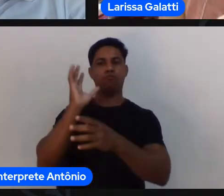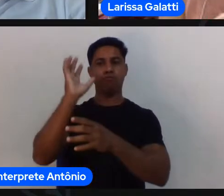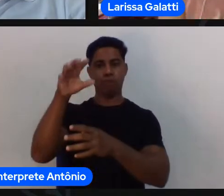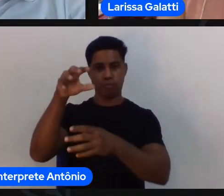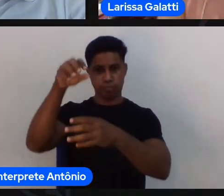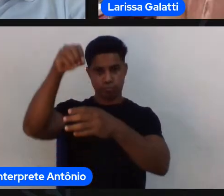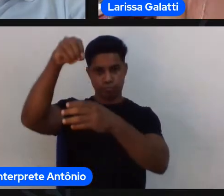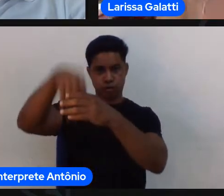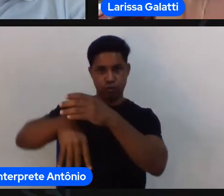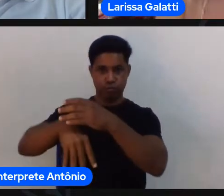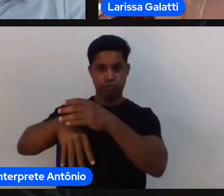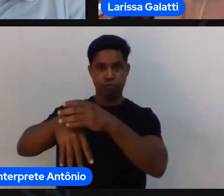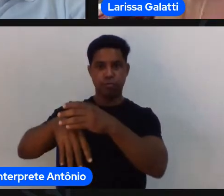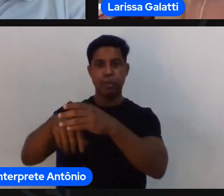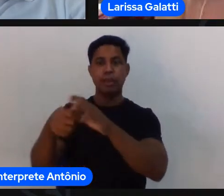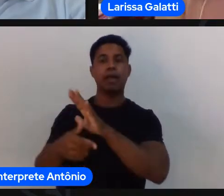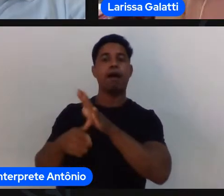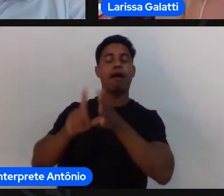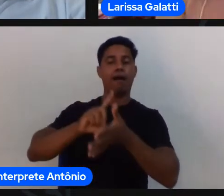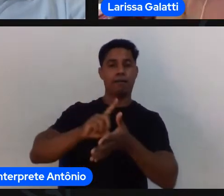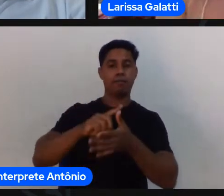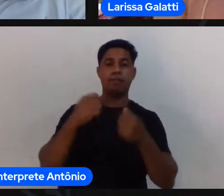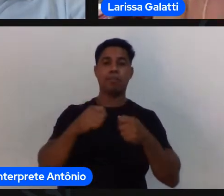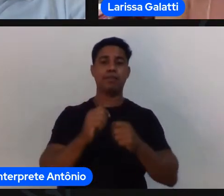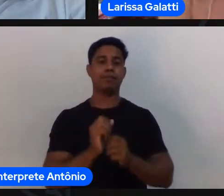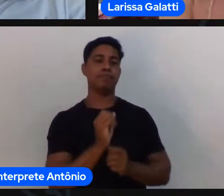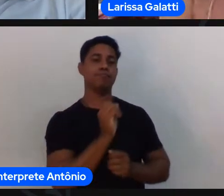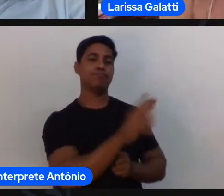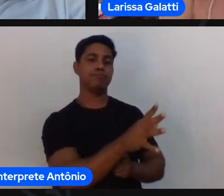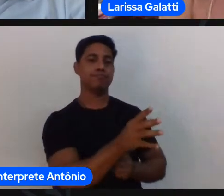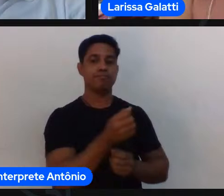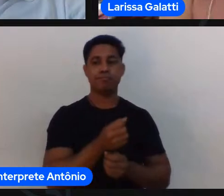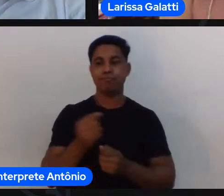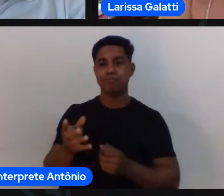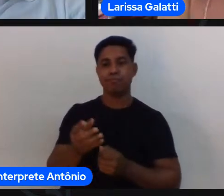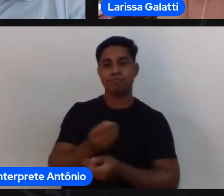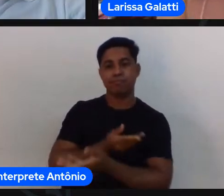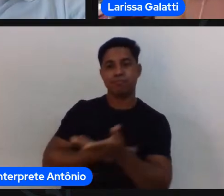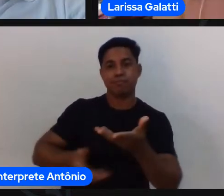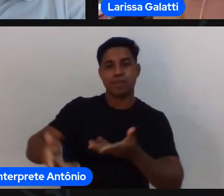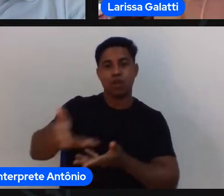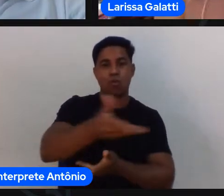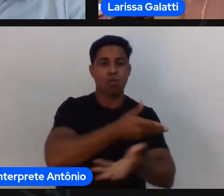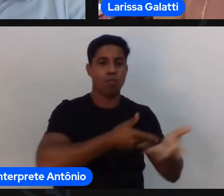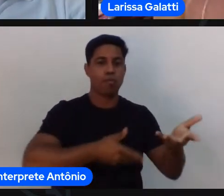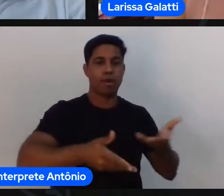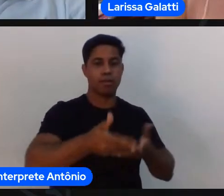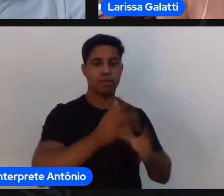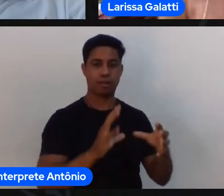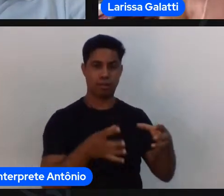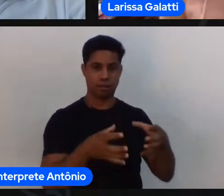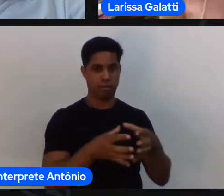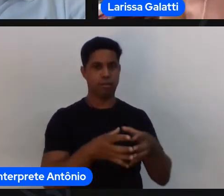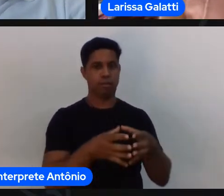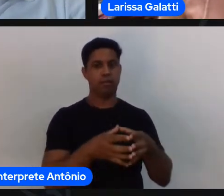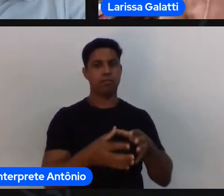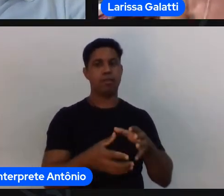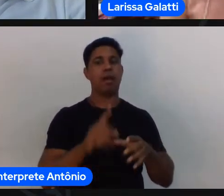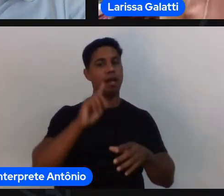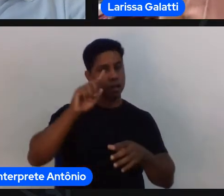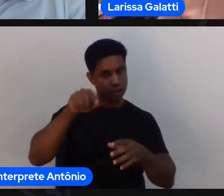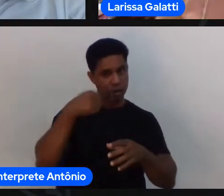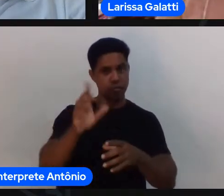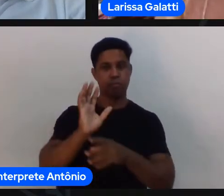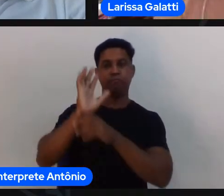individualmente eu vou tentar superar o meu adversário direto pra conseguir vantagem não conseguir eu passo a bola então esse processo